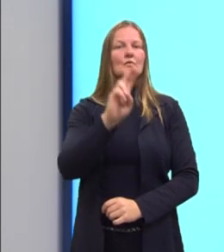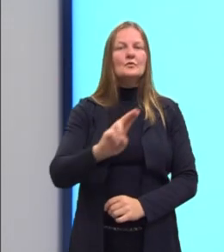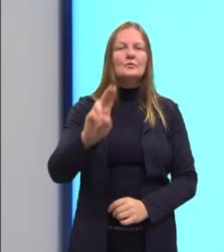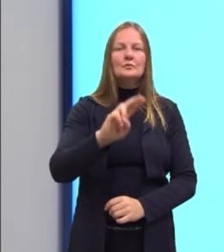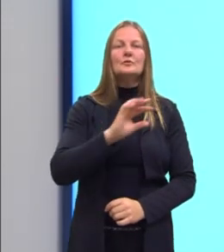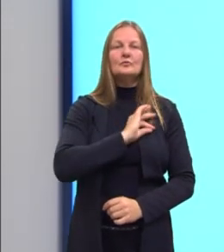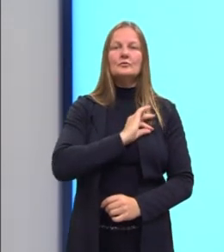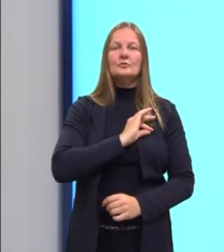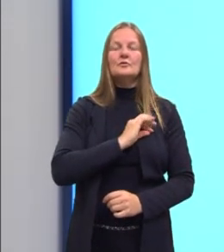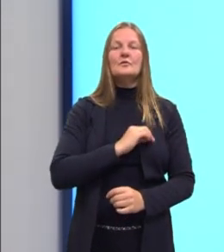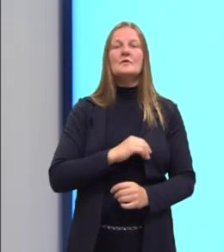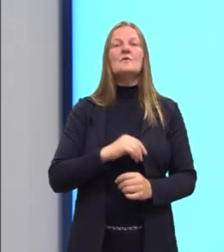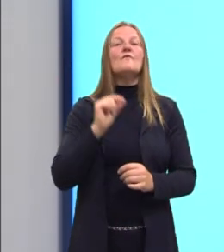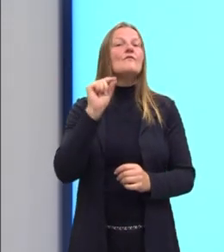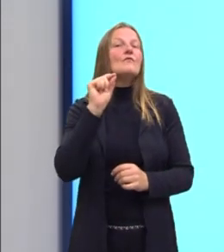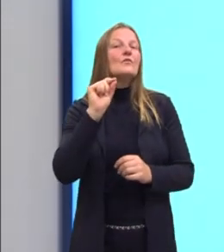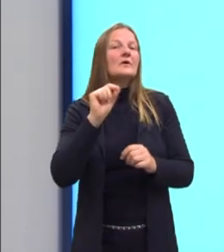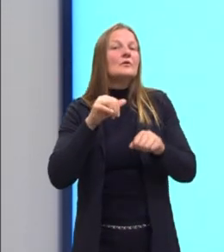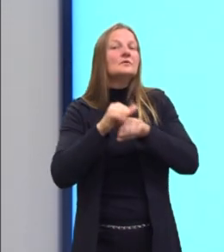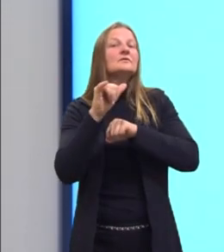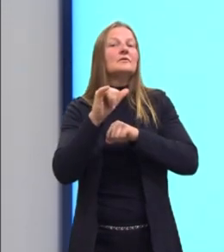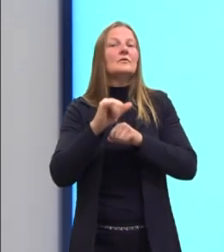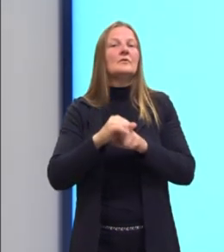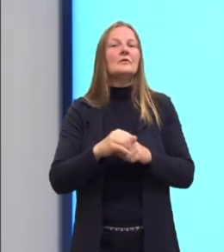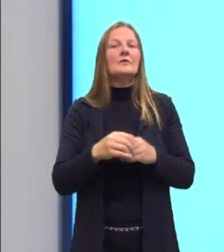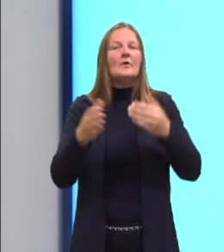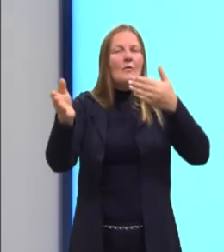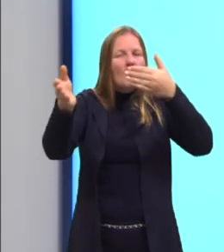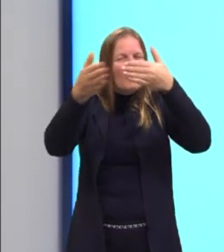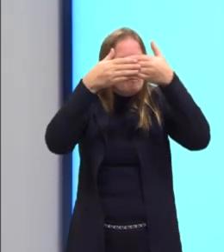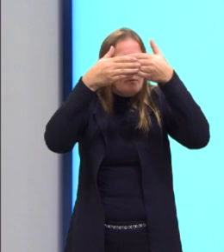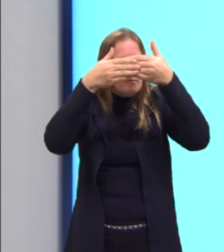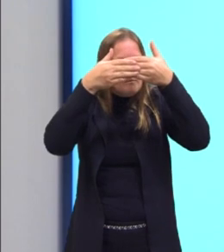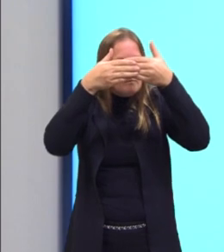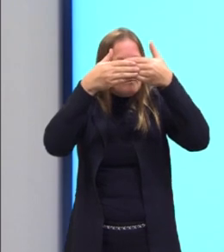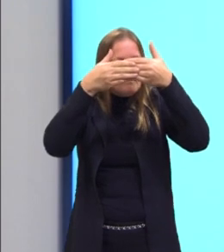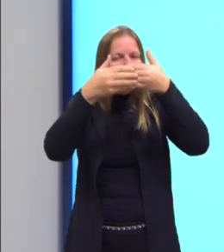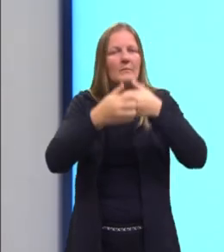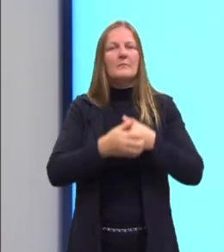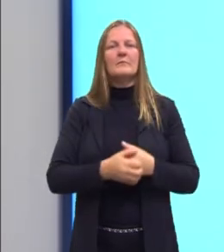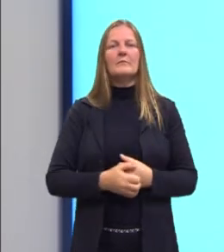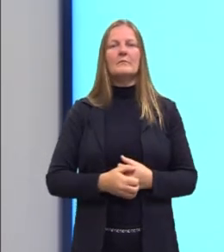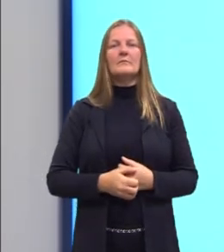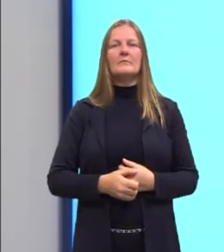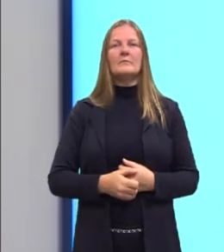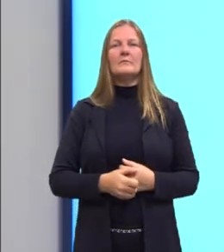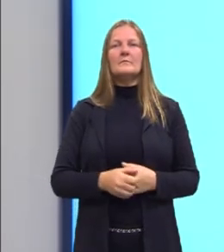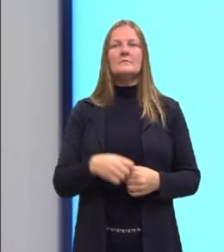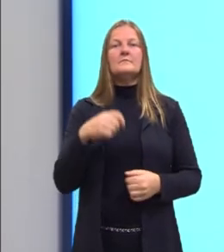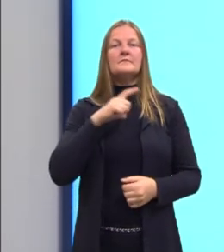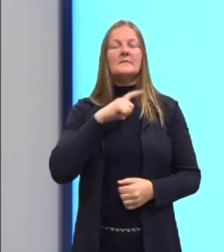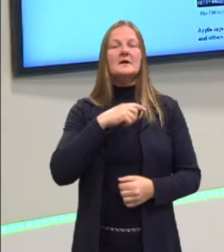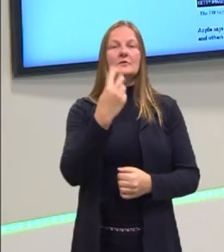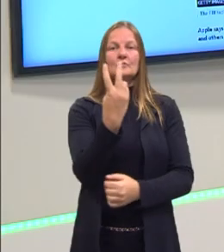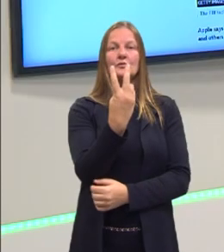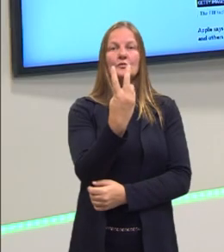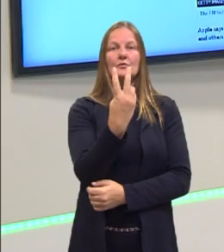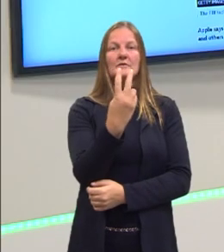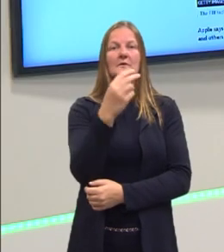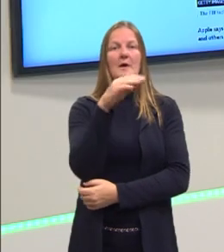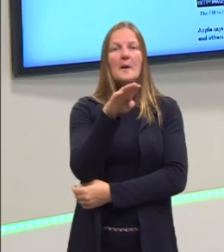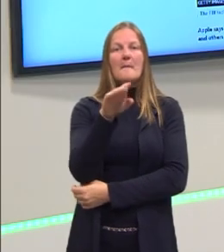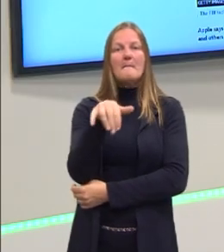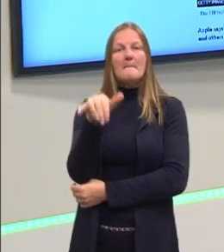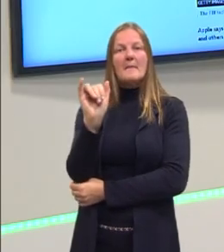foi fechado pela Apple. Quer dizer, eu tenho aqui duas vezes a voz